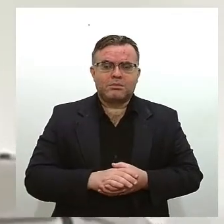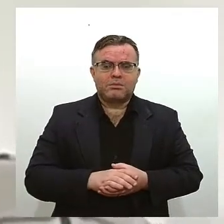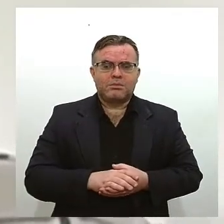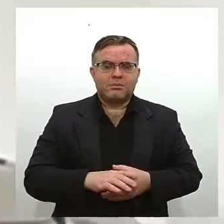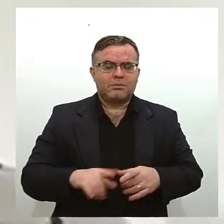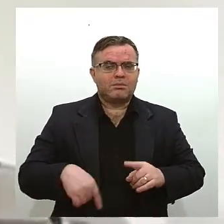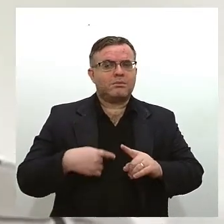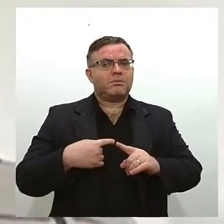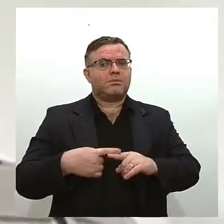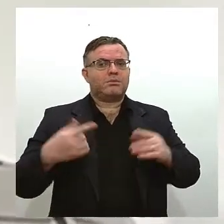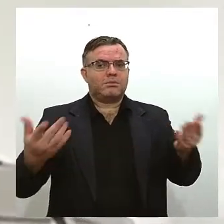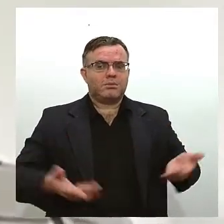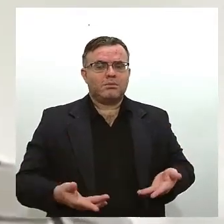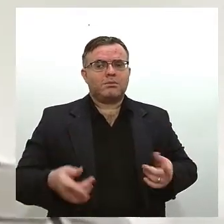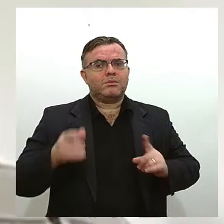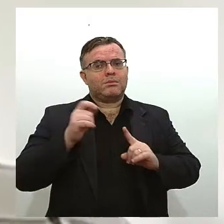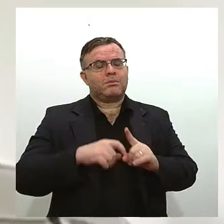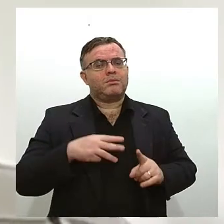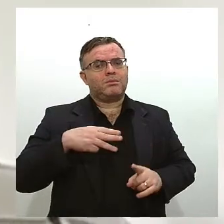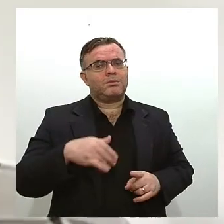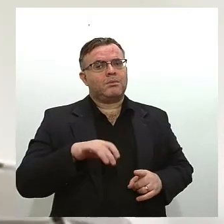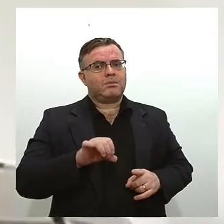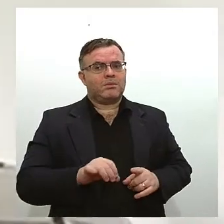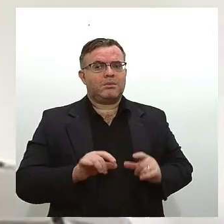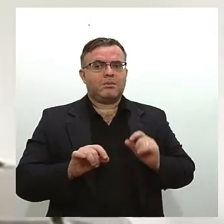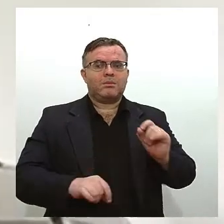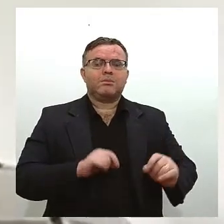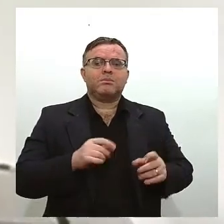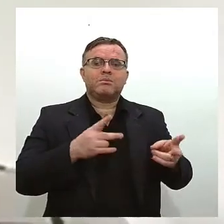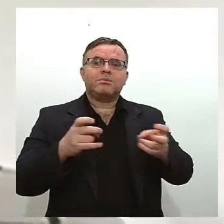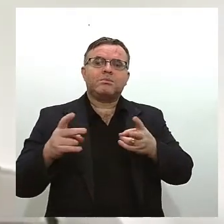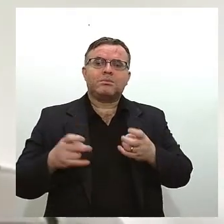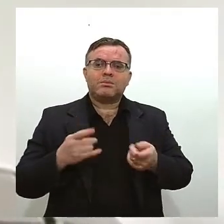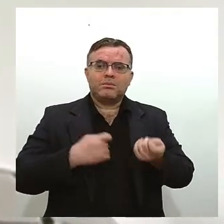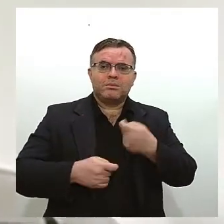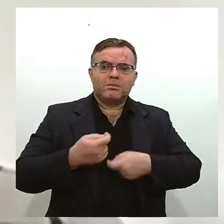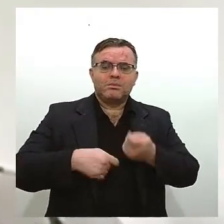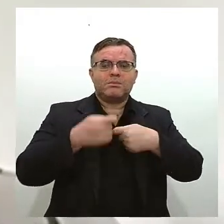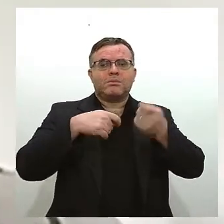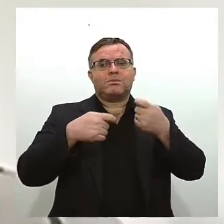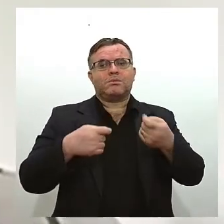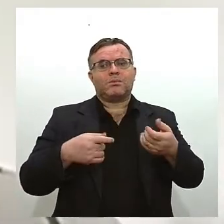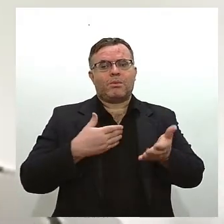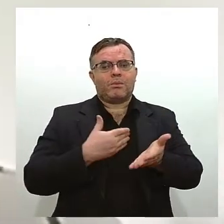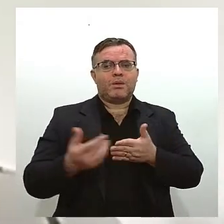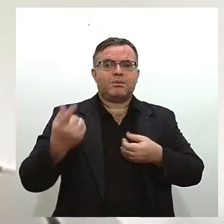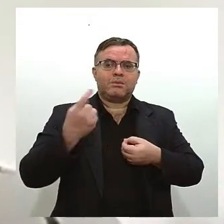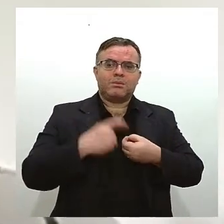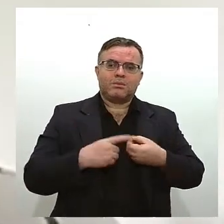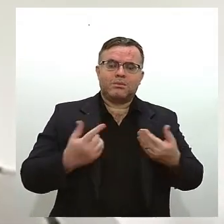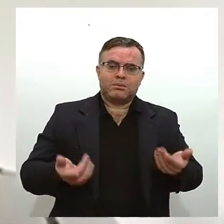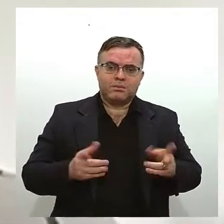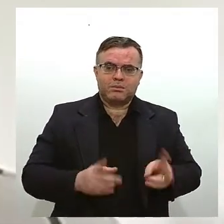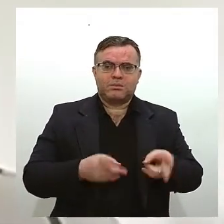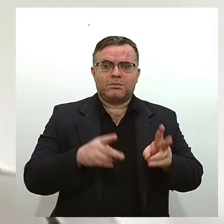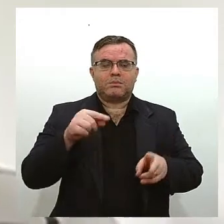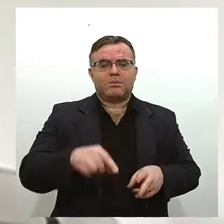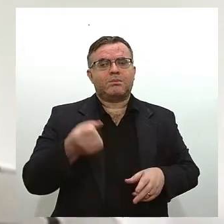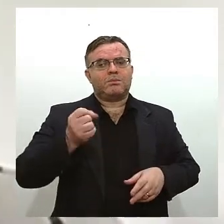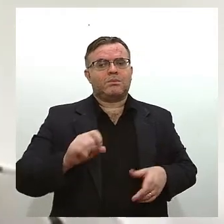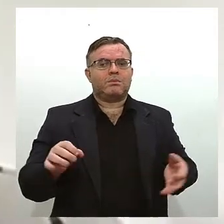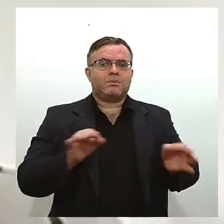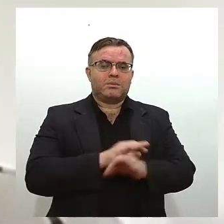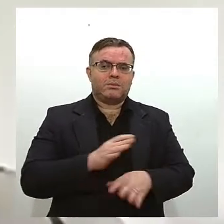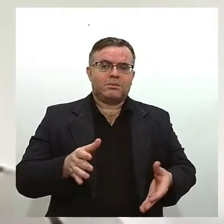positivo agora de maio a gente vê que a economia começa a voltar aos trilhos aqui em Sergipe aos poucos